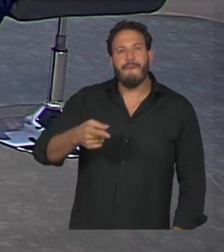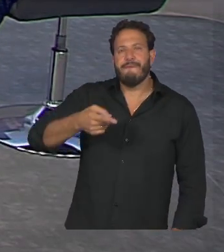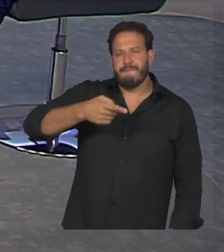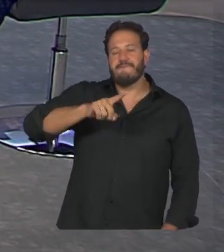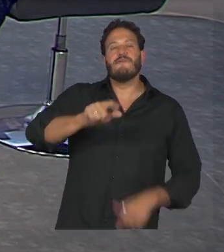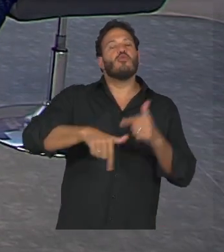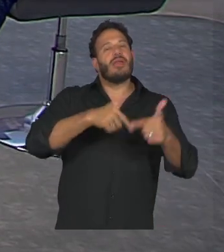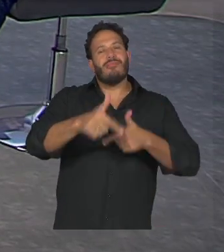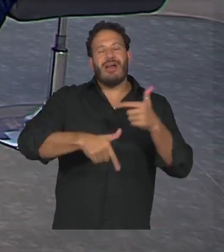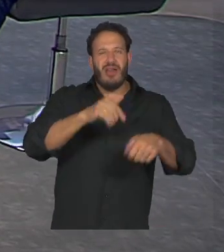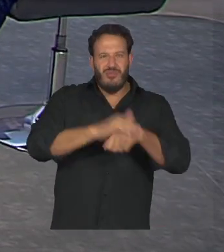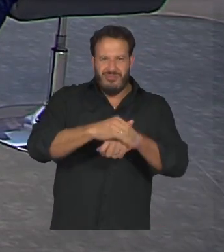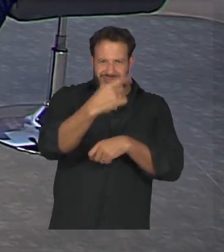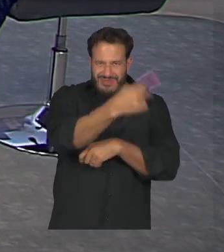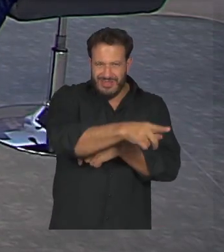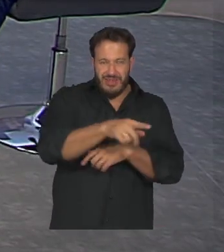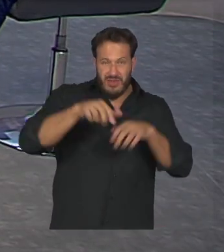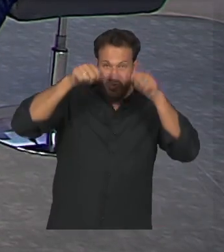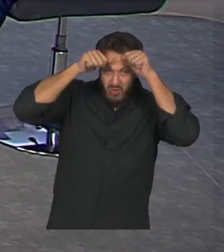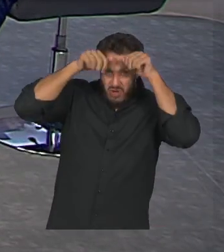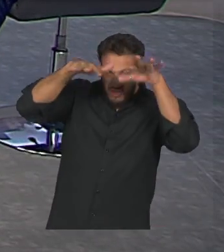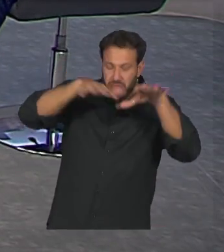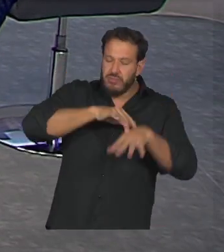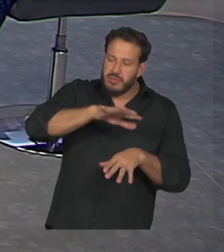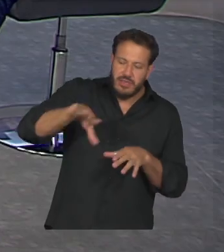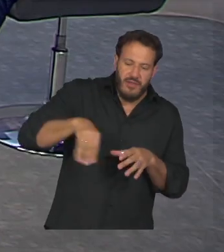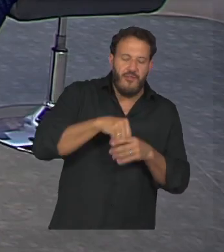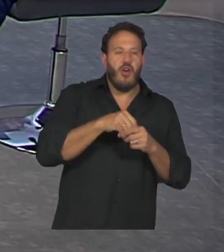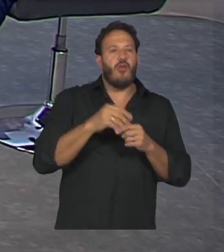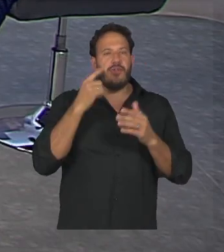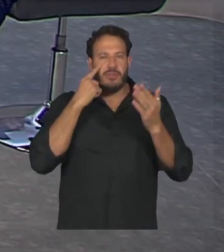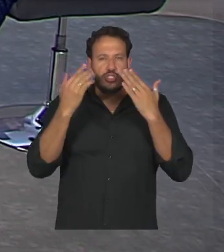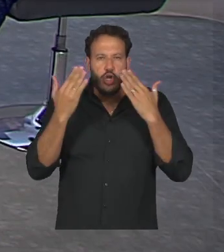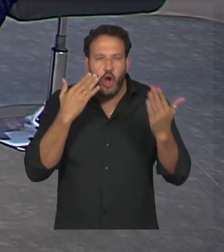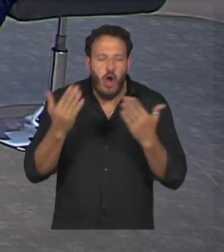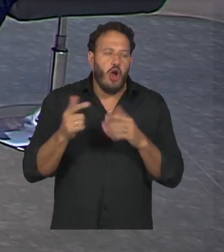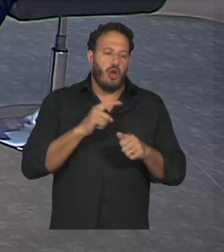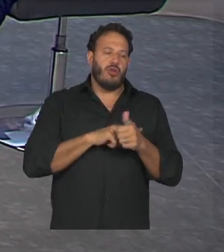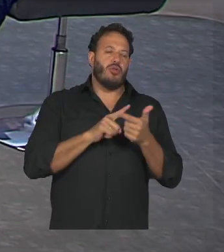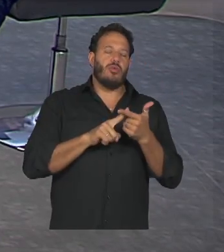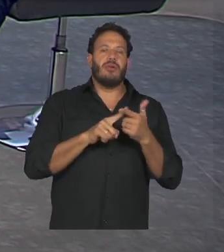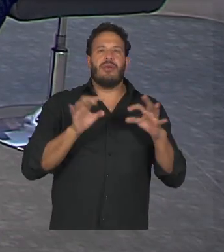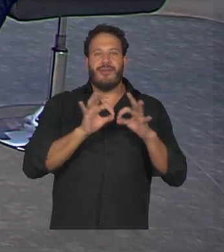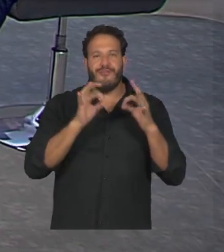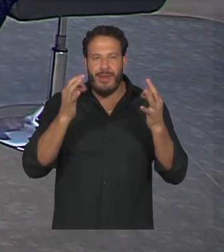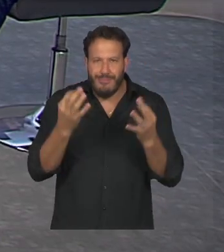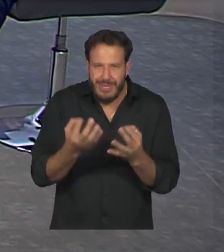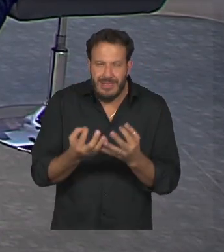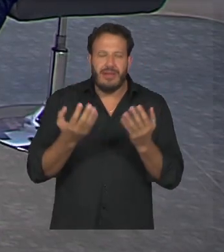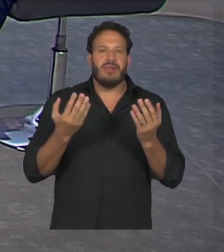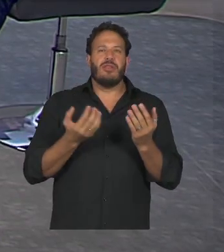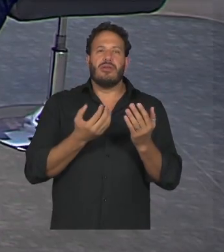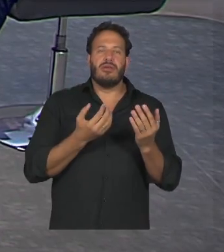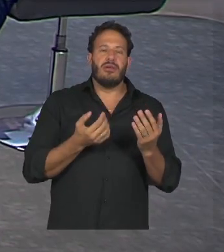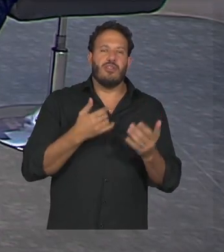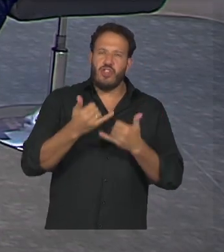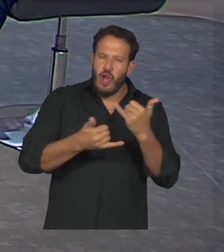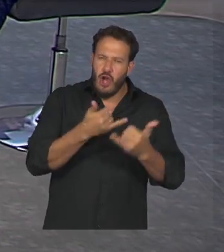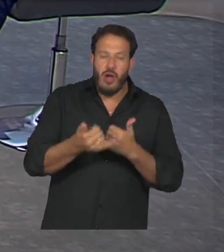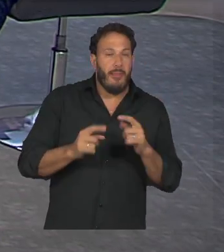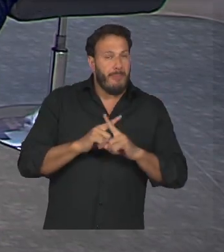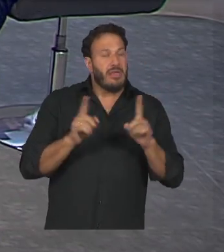você tem com os autistas ele envolve psicólogos ele envolve a família ele envolve jogos mas existe avanço